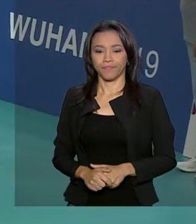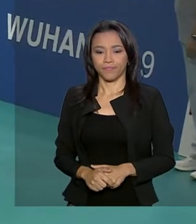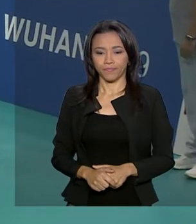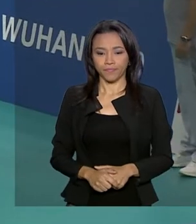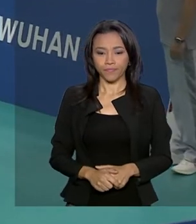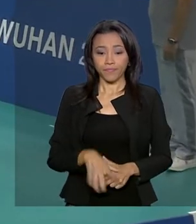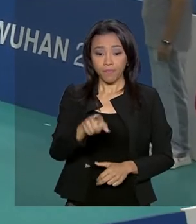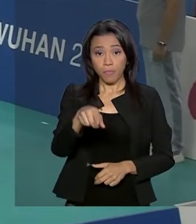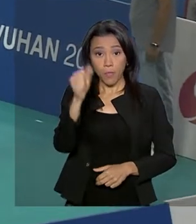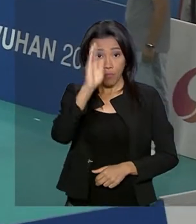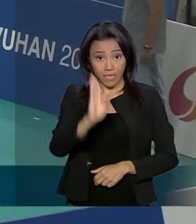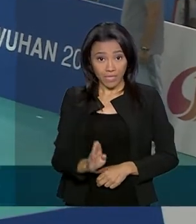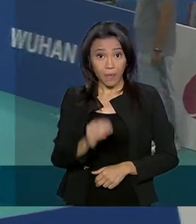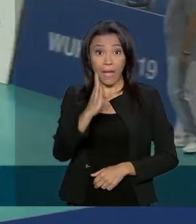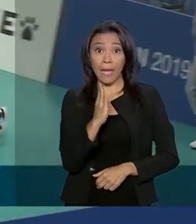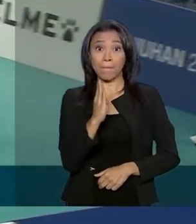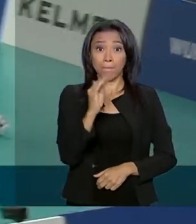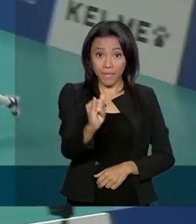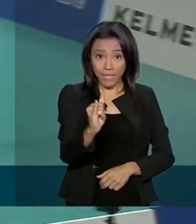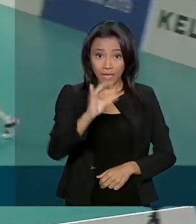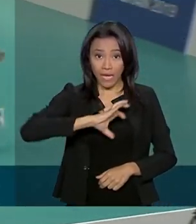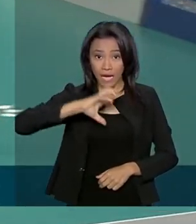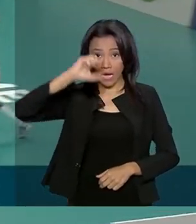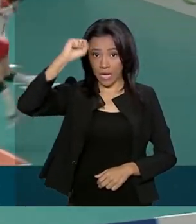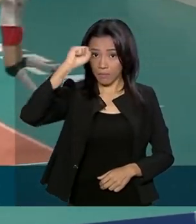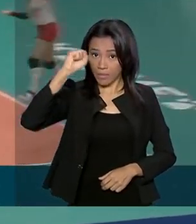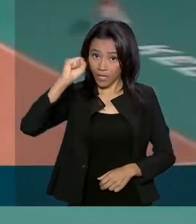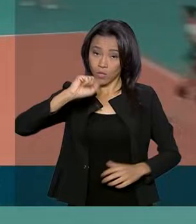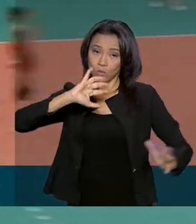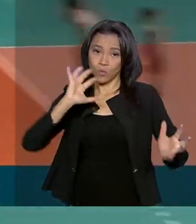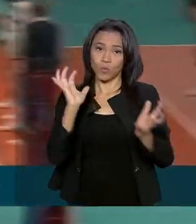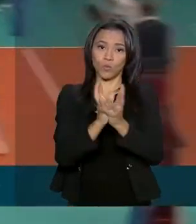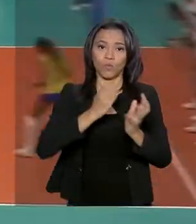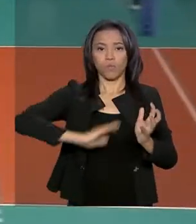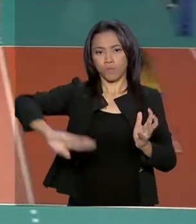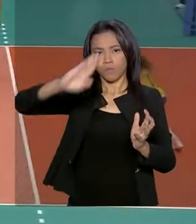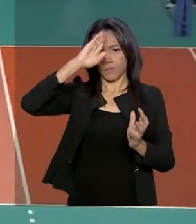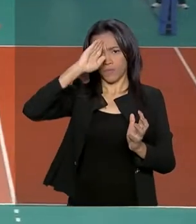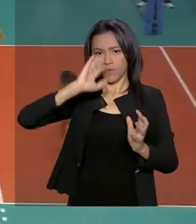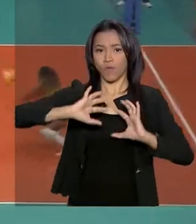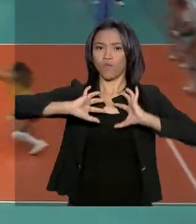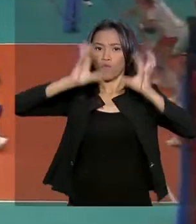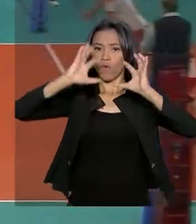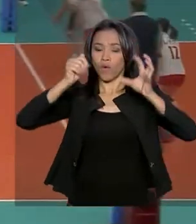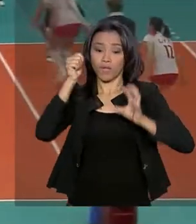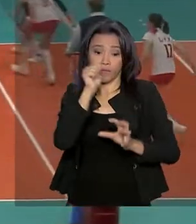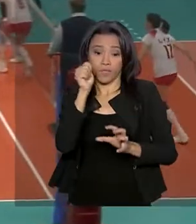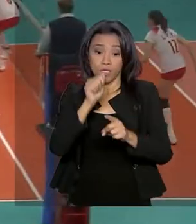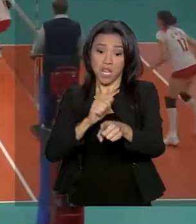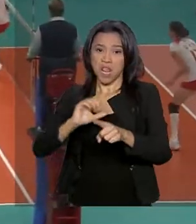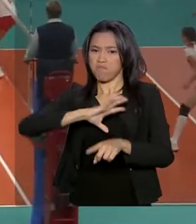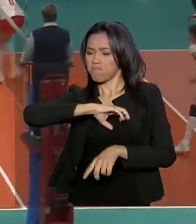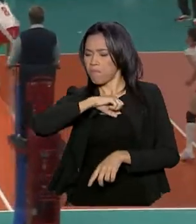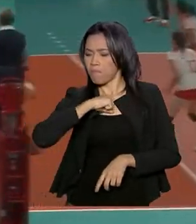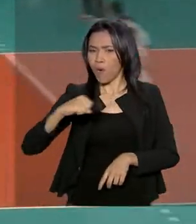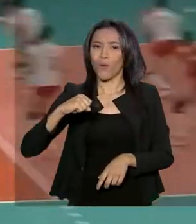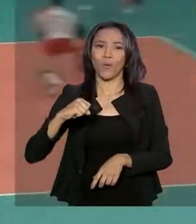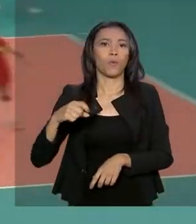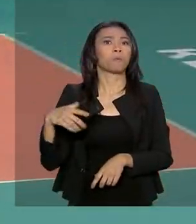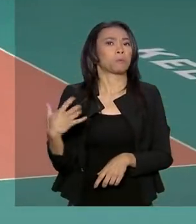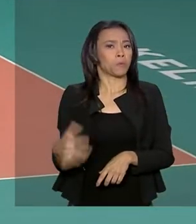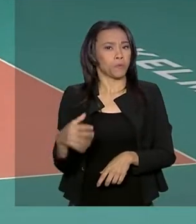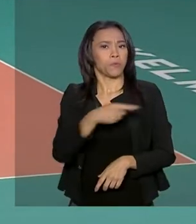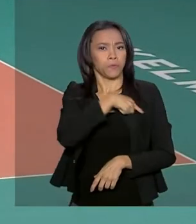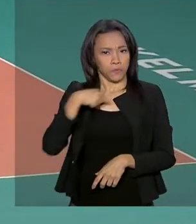O Brasil é bicampeão dos Jogos Mundiais Militares no vôlei feminino. A seleção derrotou as donas da casa, as chinesas,